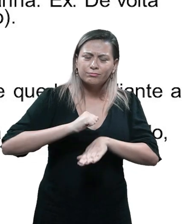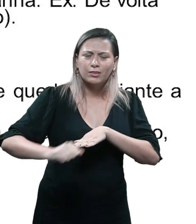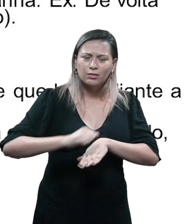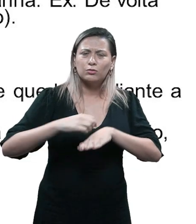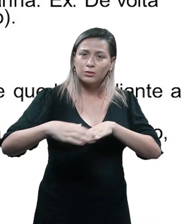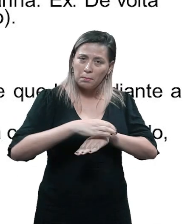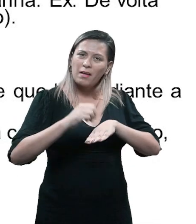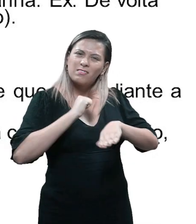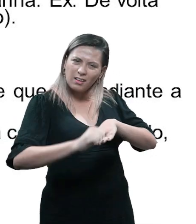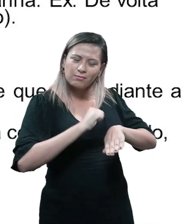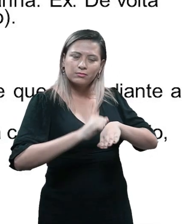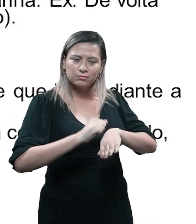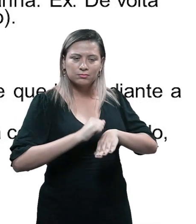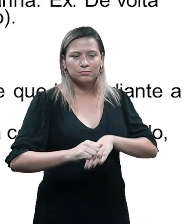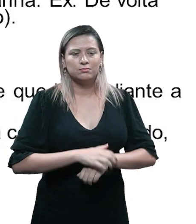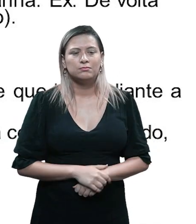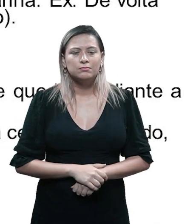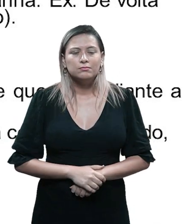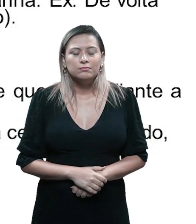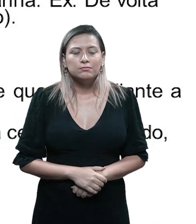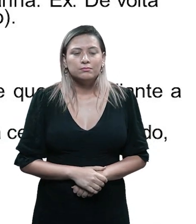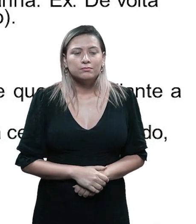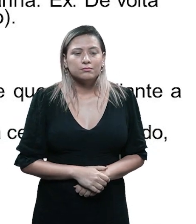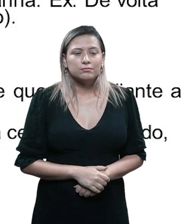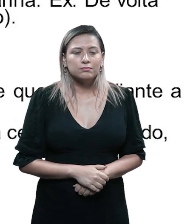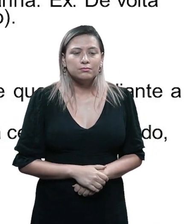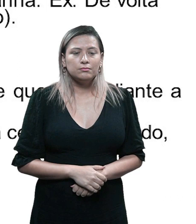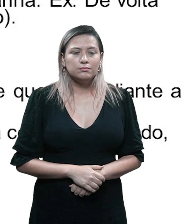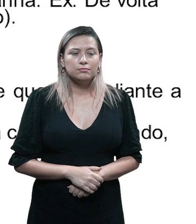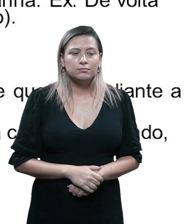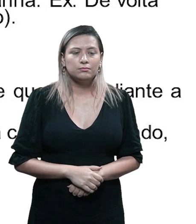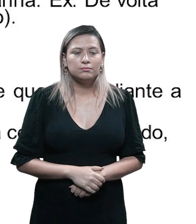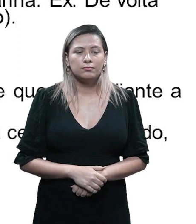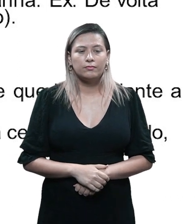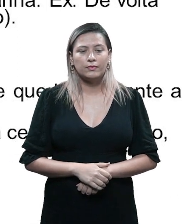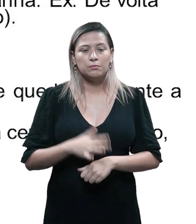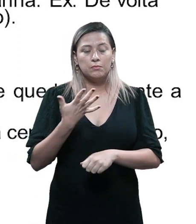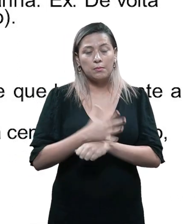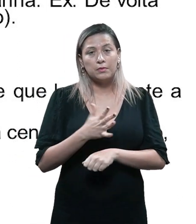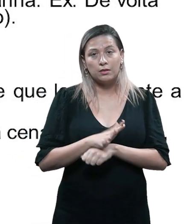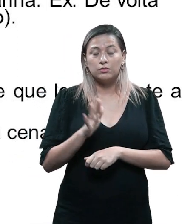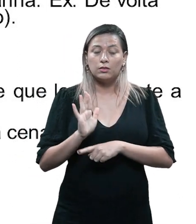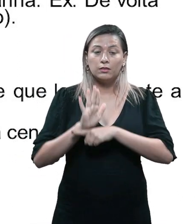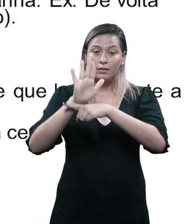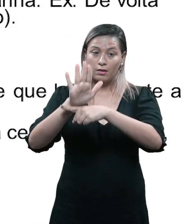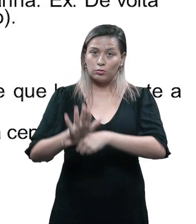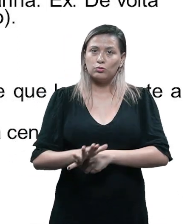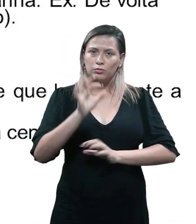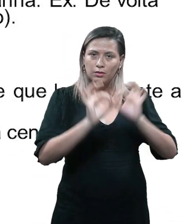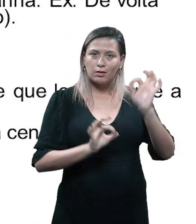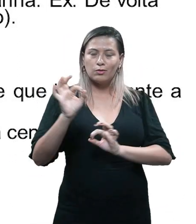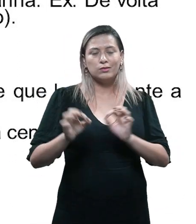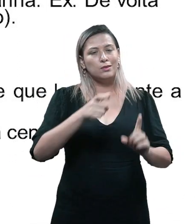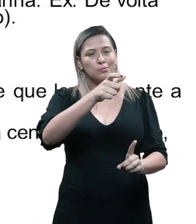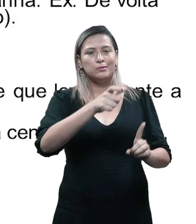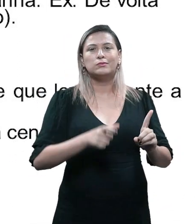tanque, lavando os sapatinhos, lavando o tênis. Então, é uma atitude que ajuda a compor